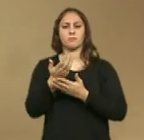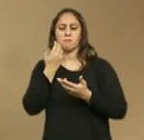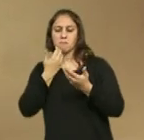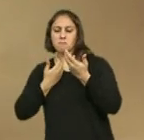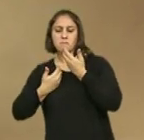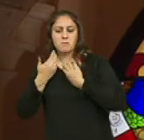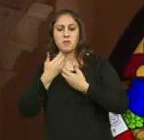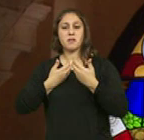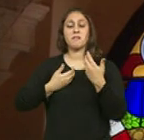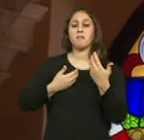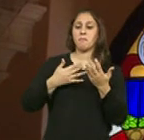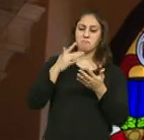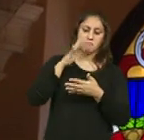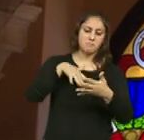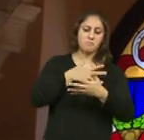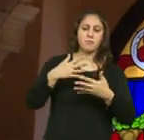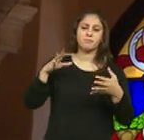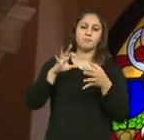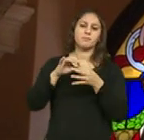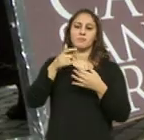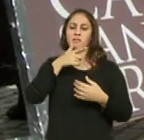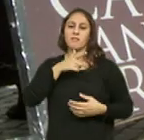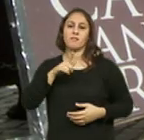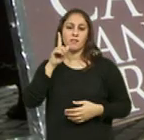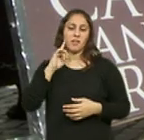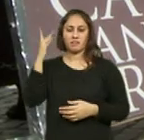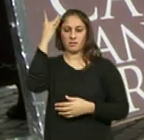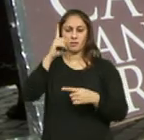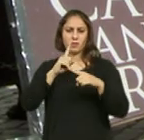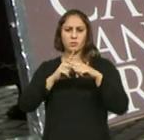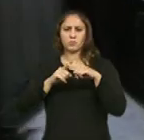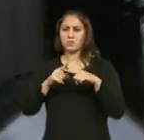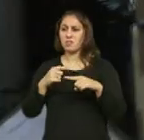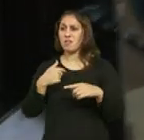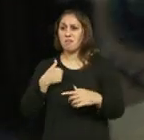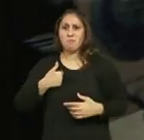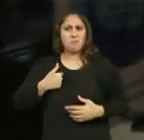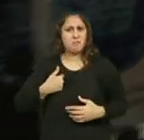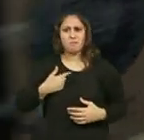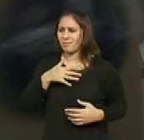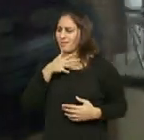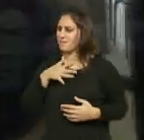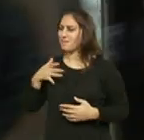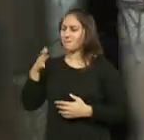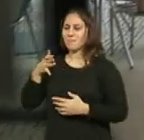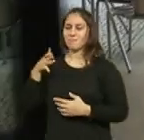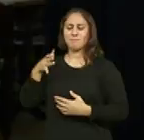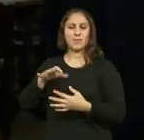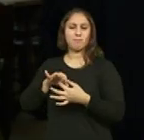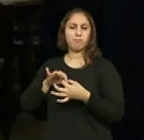-me um poema sobre o café Santa Cruz. Logo eu, que nunca fui muito de cafés,